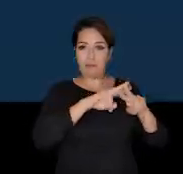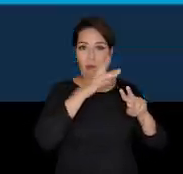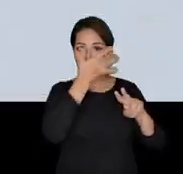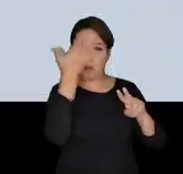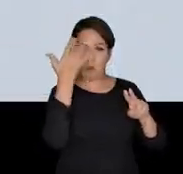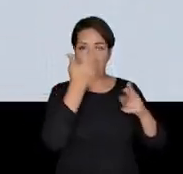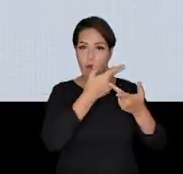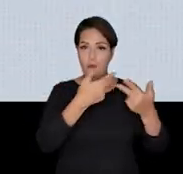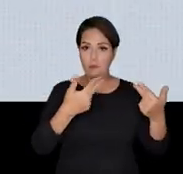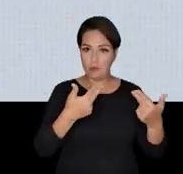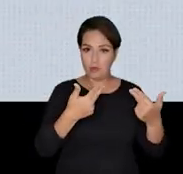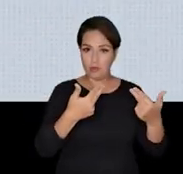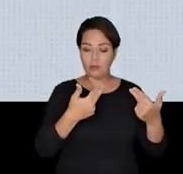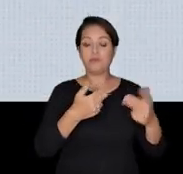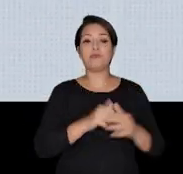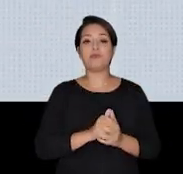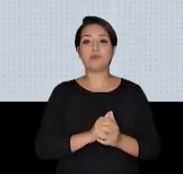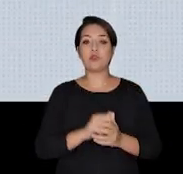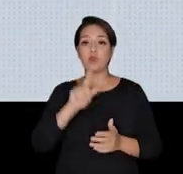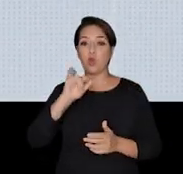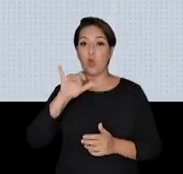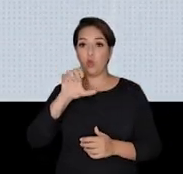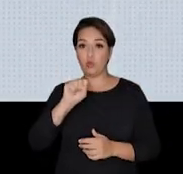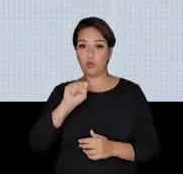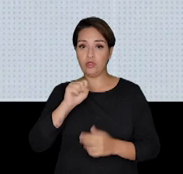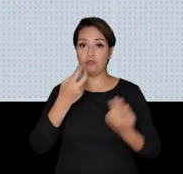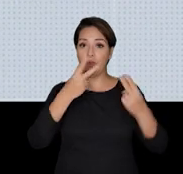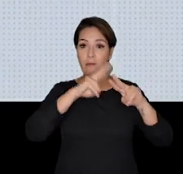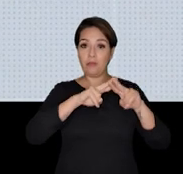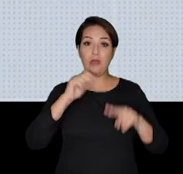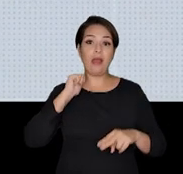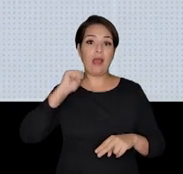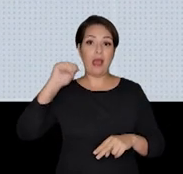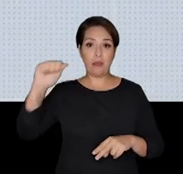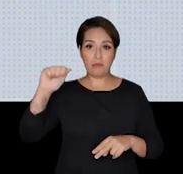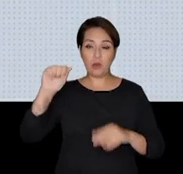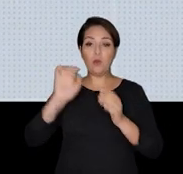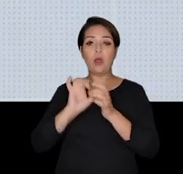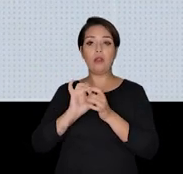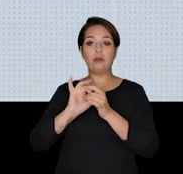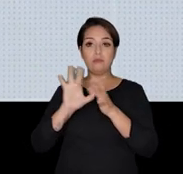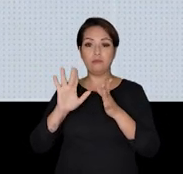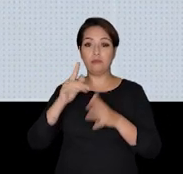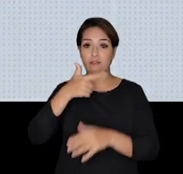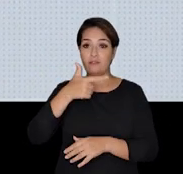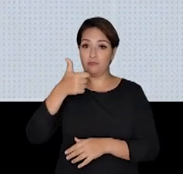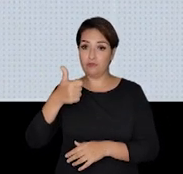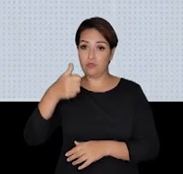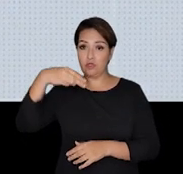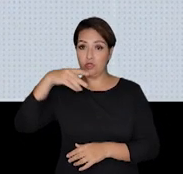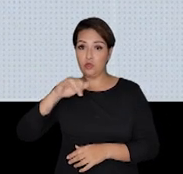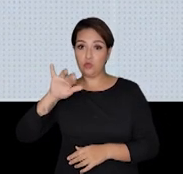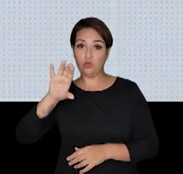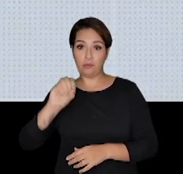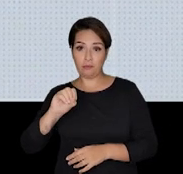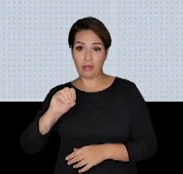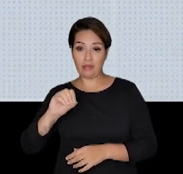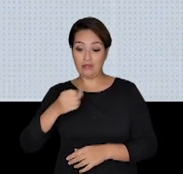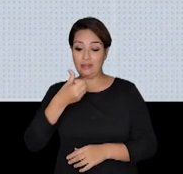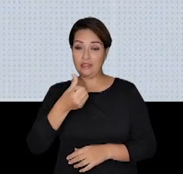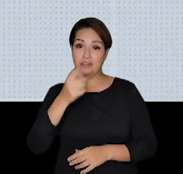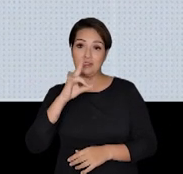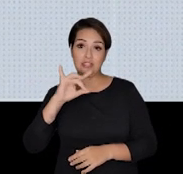homicídio. Luiz Felipe Costa Rodrigues foi preso em abril, acusado de estelionato, e ganhou a liberdade no dia 21 de maio.